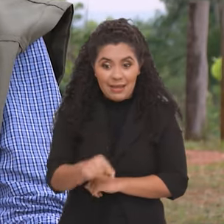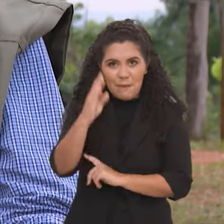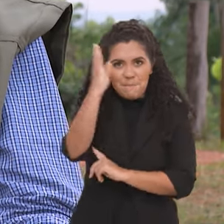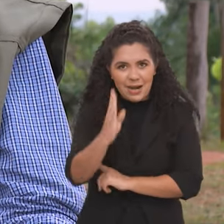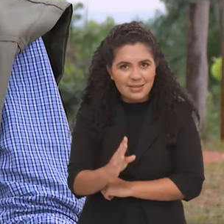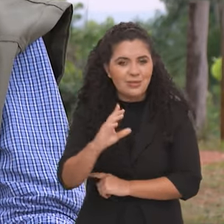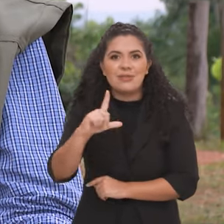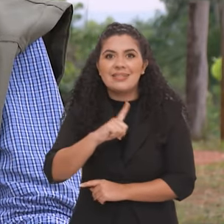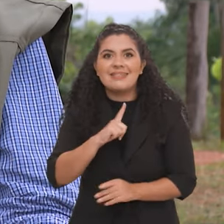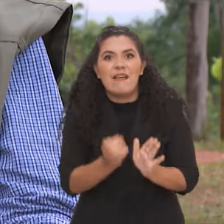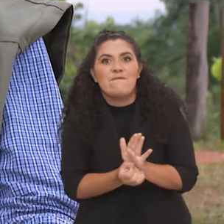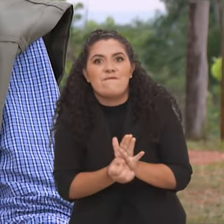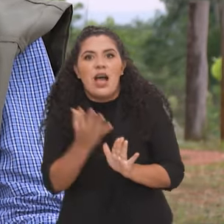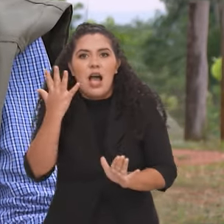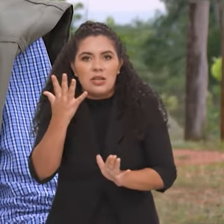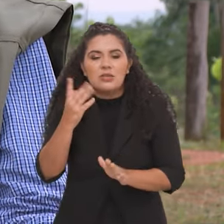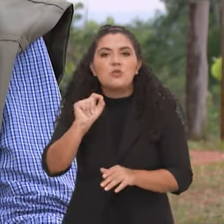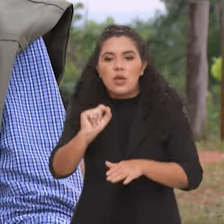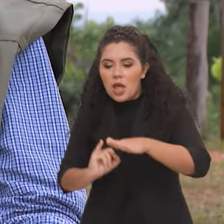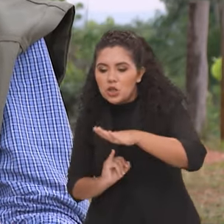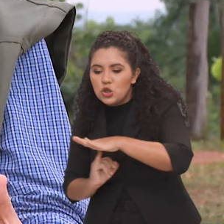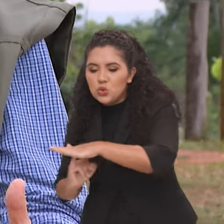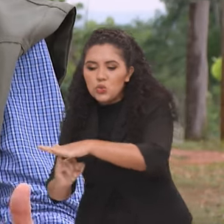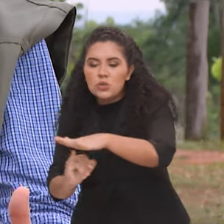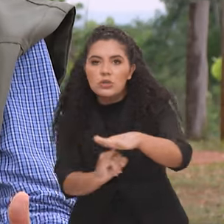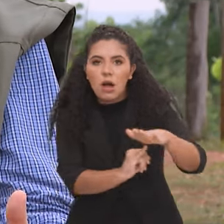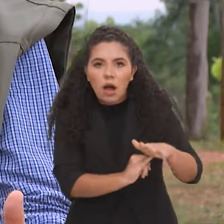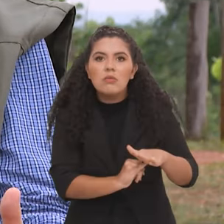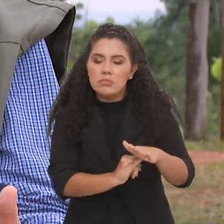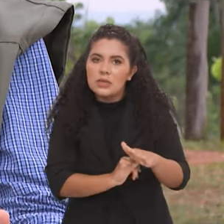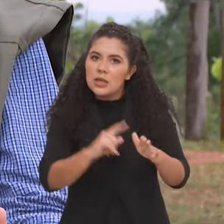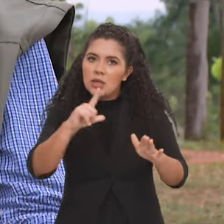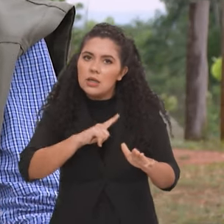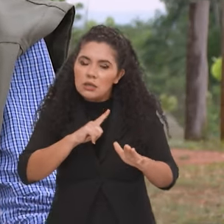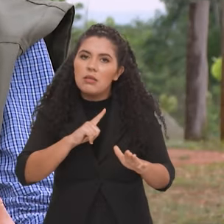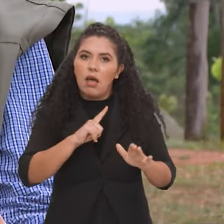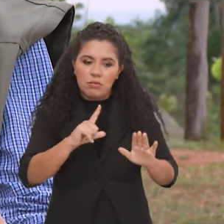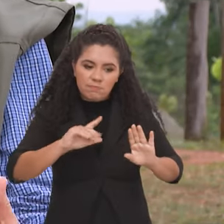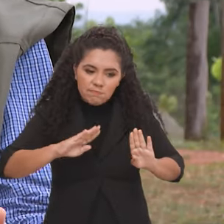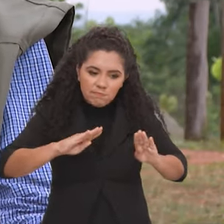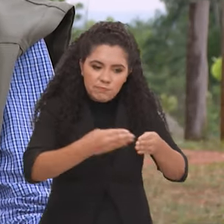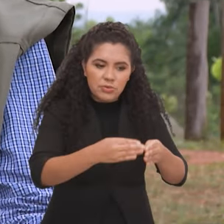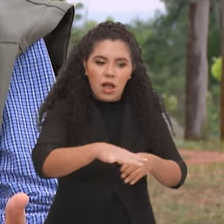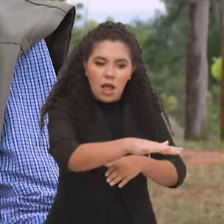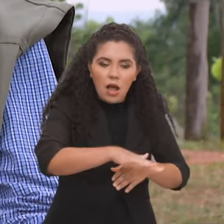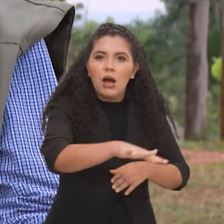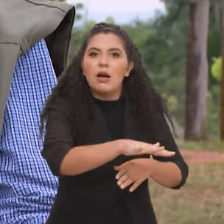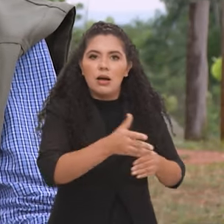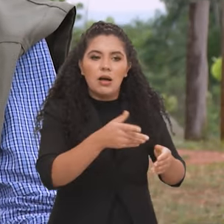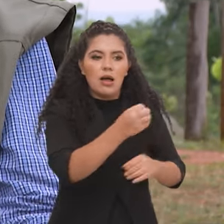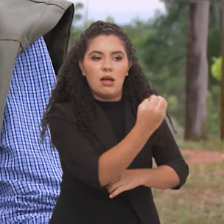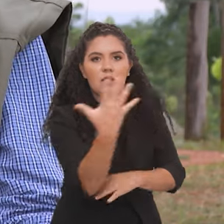tem inúmeras organizações dedicadas a esse direito ambiental, o direito das pessoas à